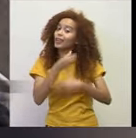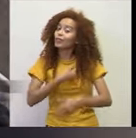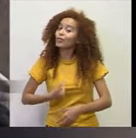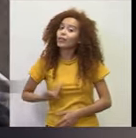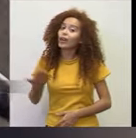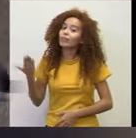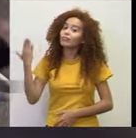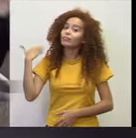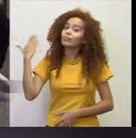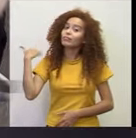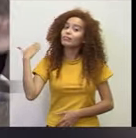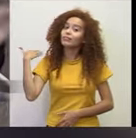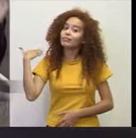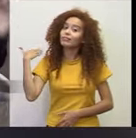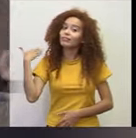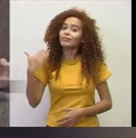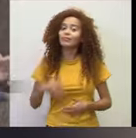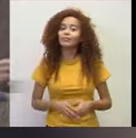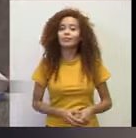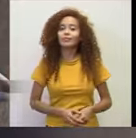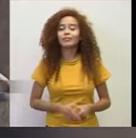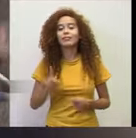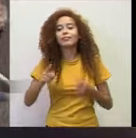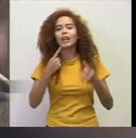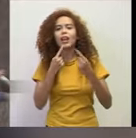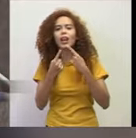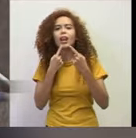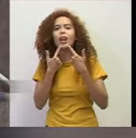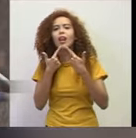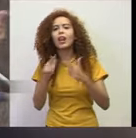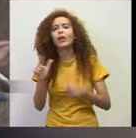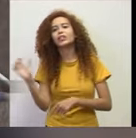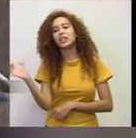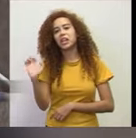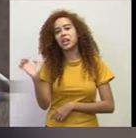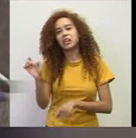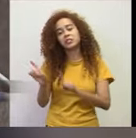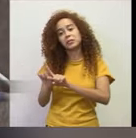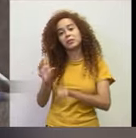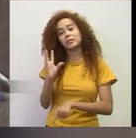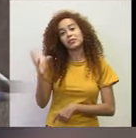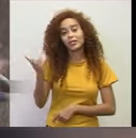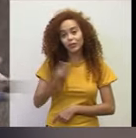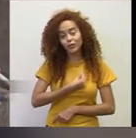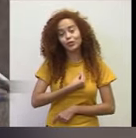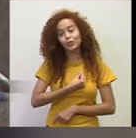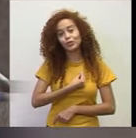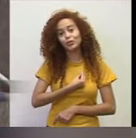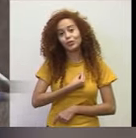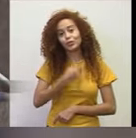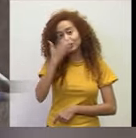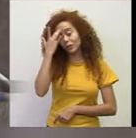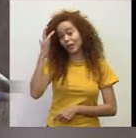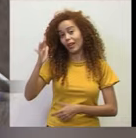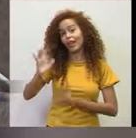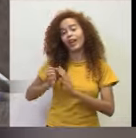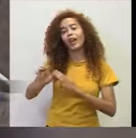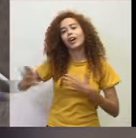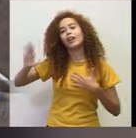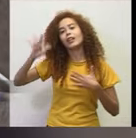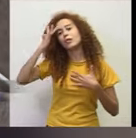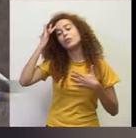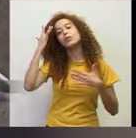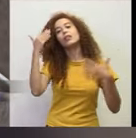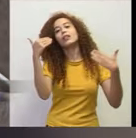anteriores. Falando de dialeto utilizado por gays e por travestis. Os candidatos ao Enem, então,